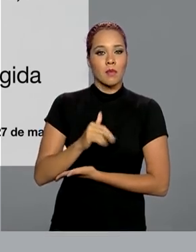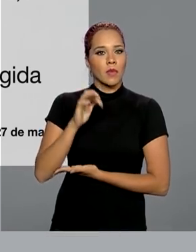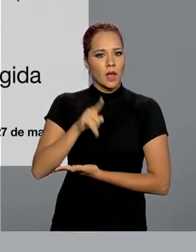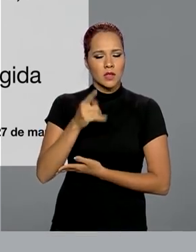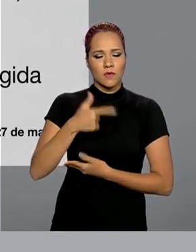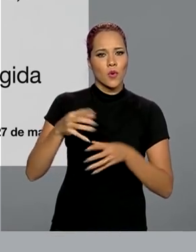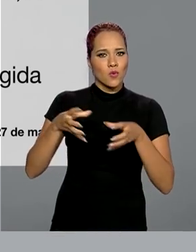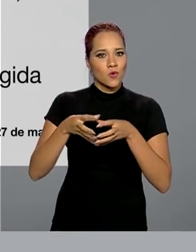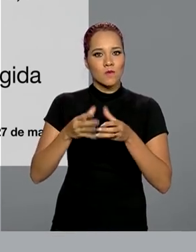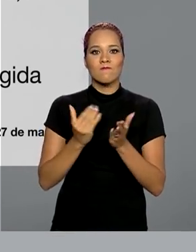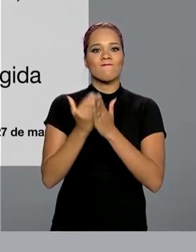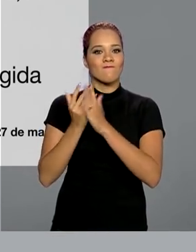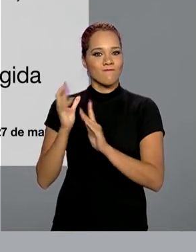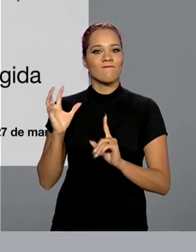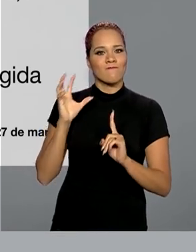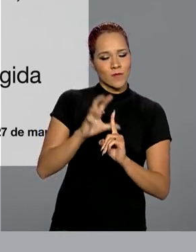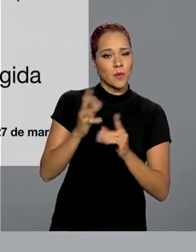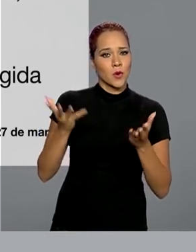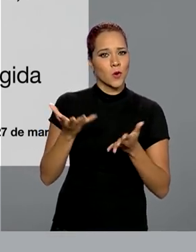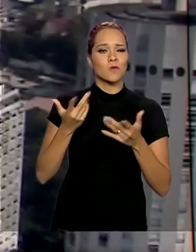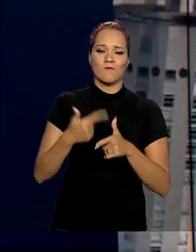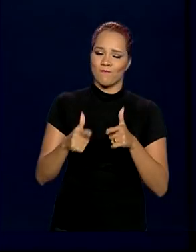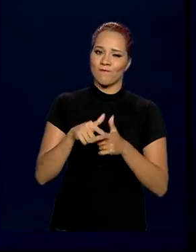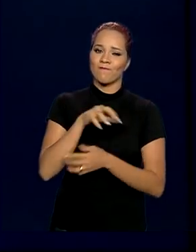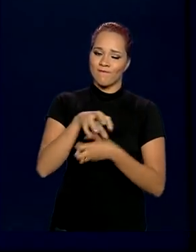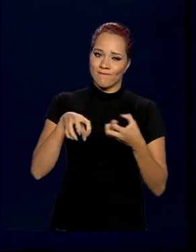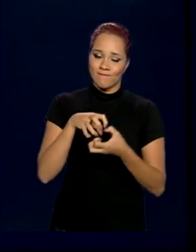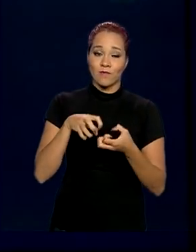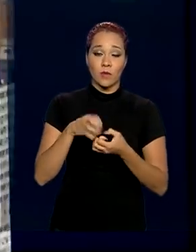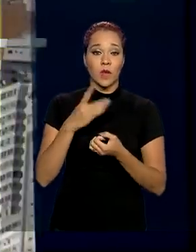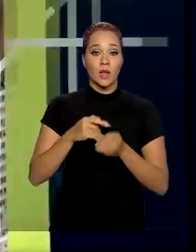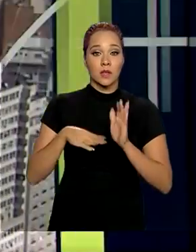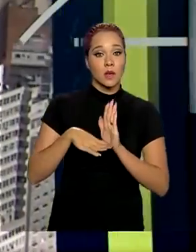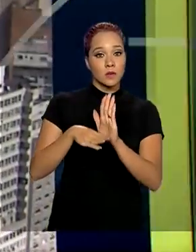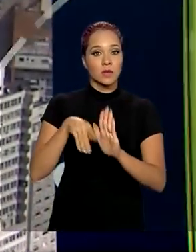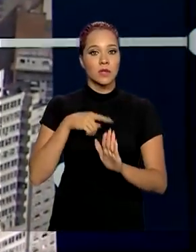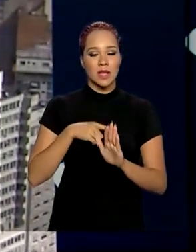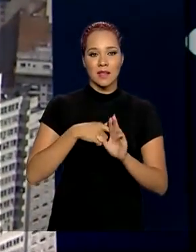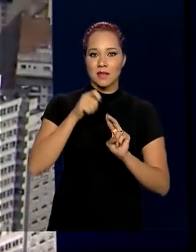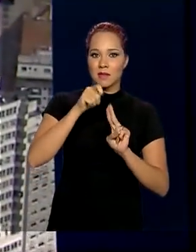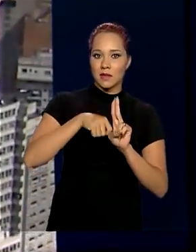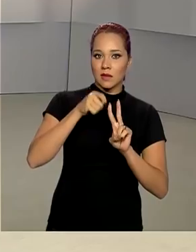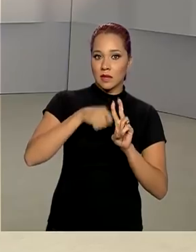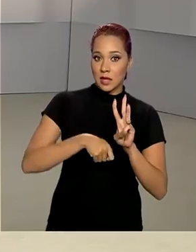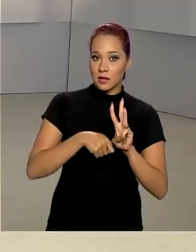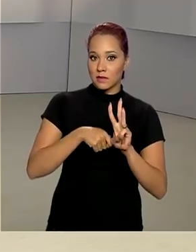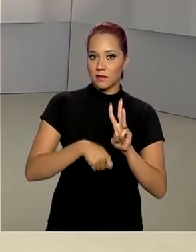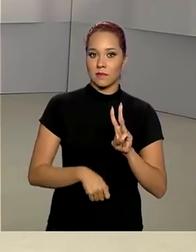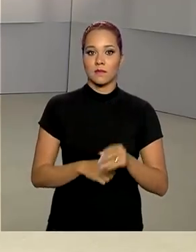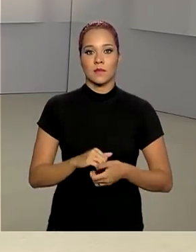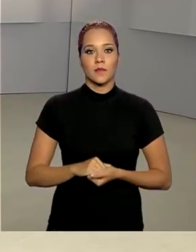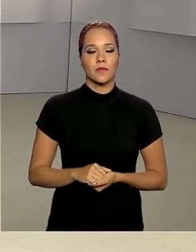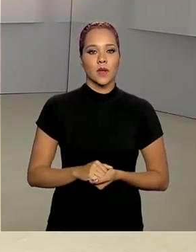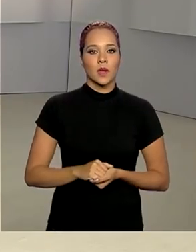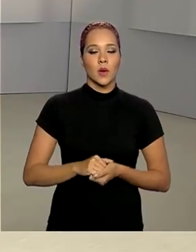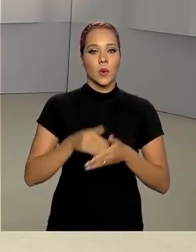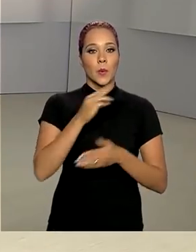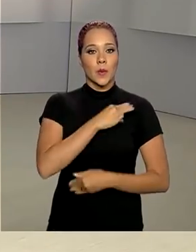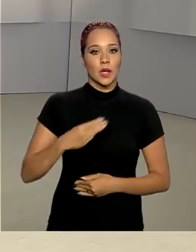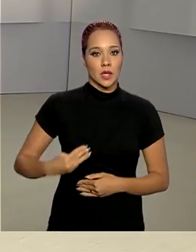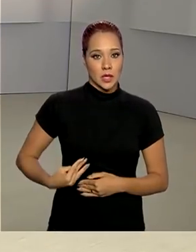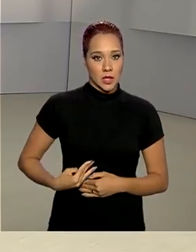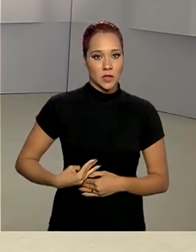a categoria mais atingida pela atual crise. O auxílio terá duração de três meses. E o ministro da